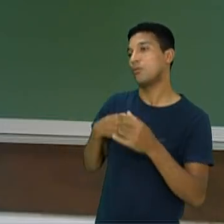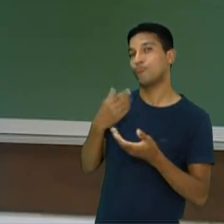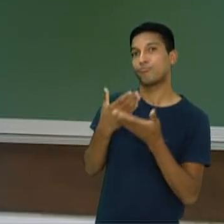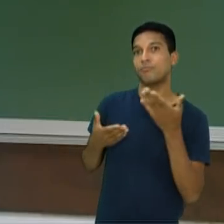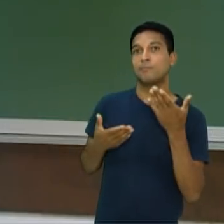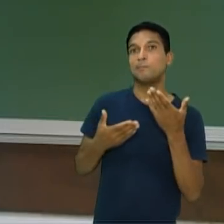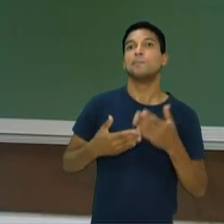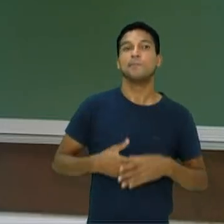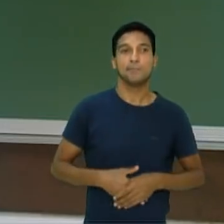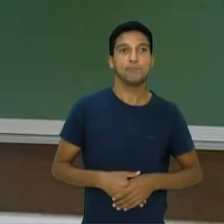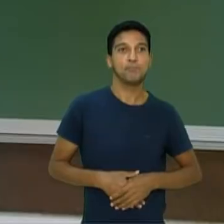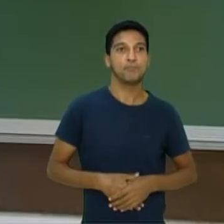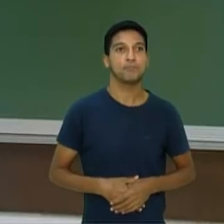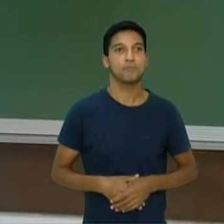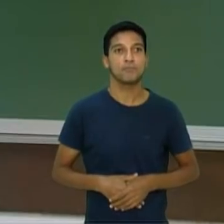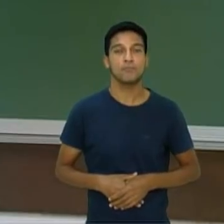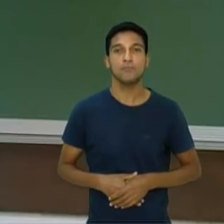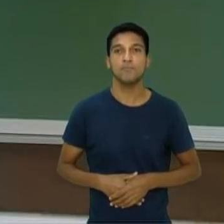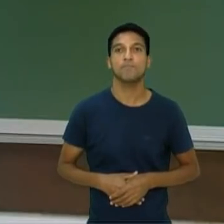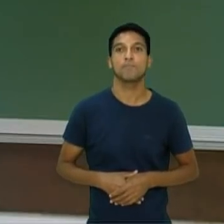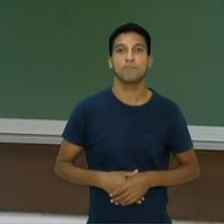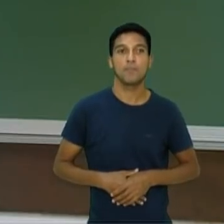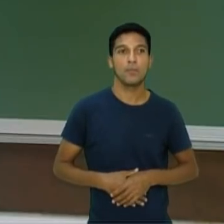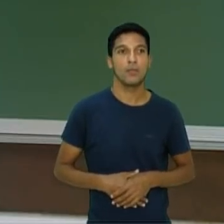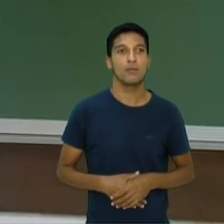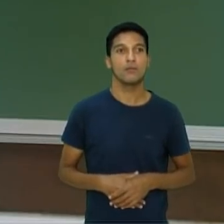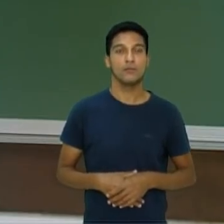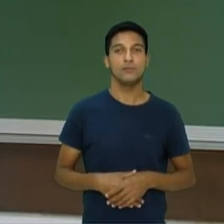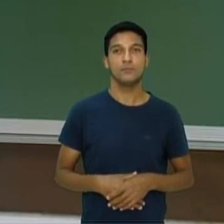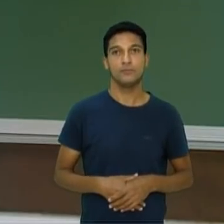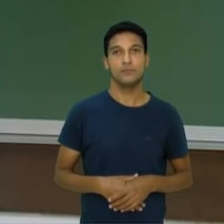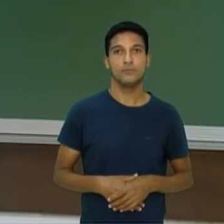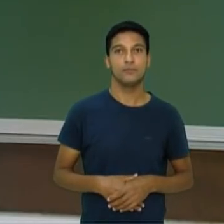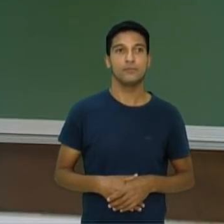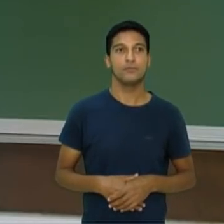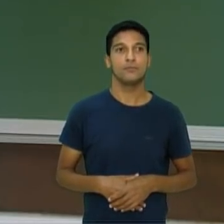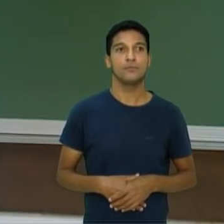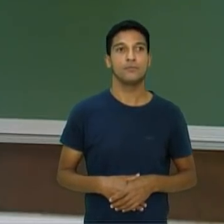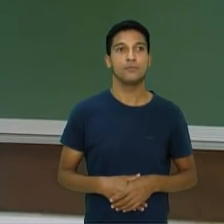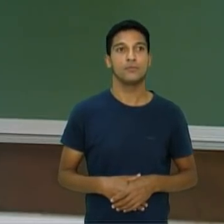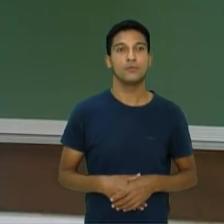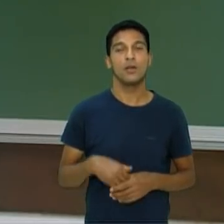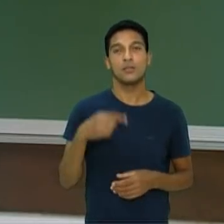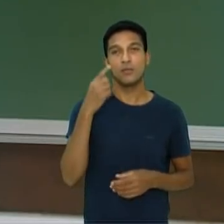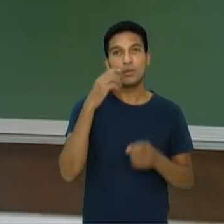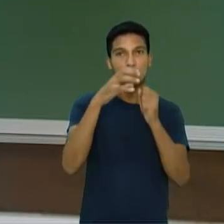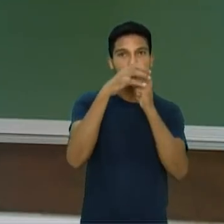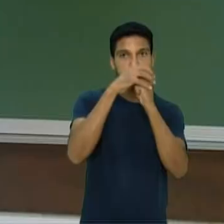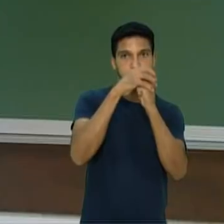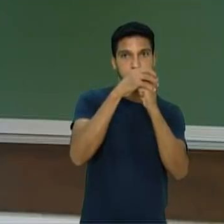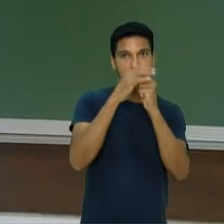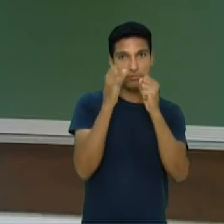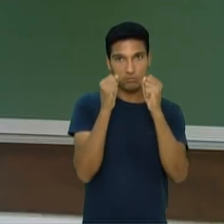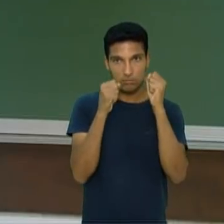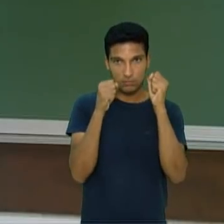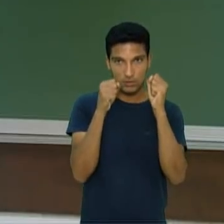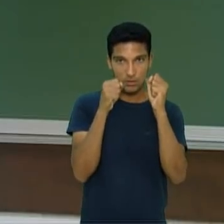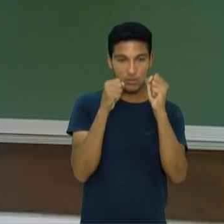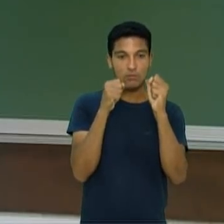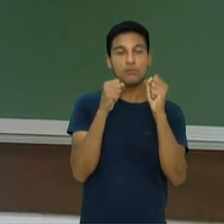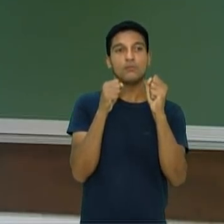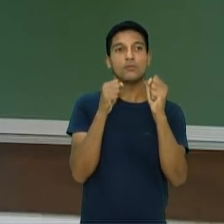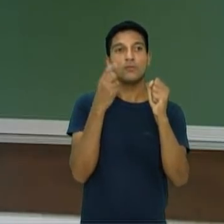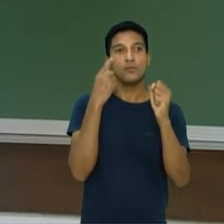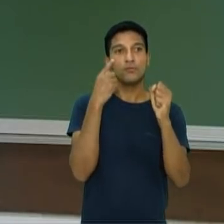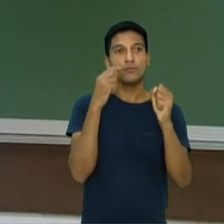mais, menos violento com isso, tá? Jebe, cru, direto, cruzado, gancho e upper